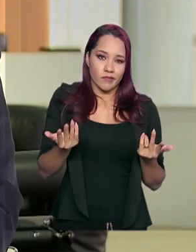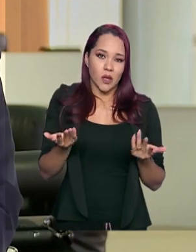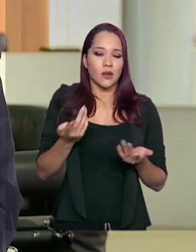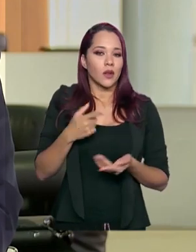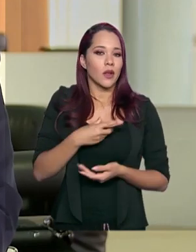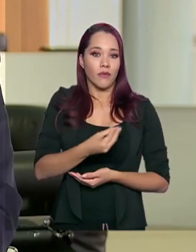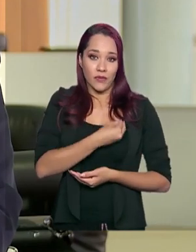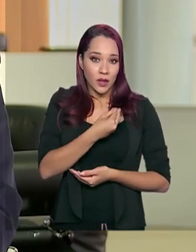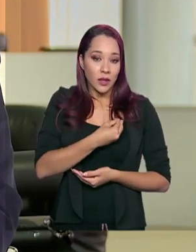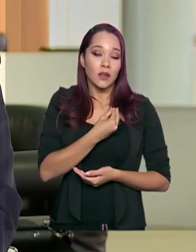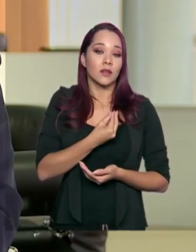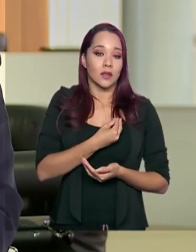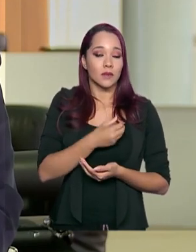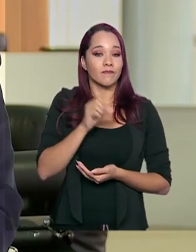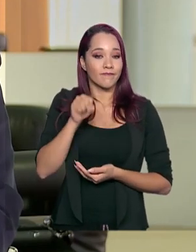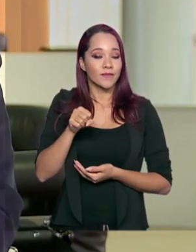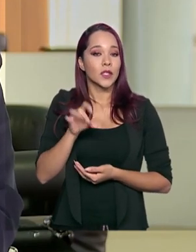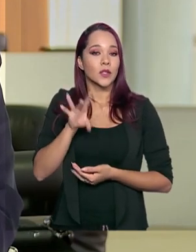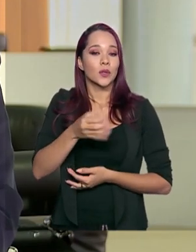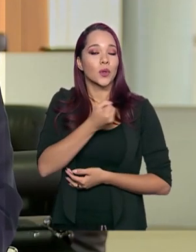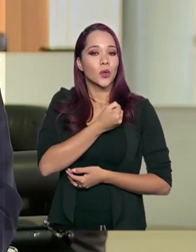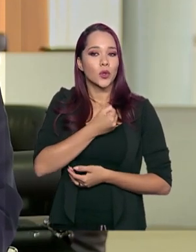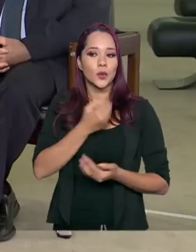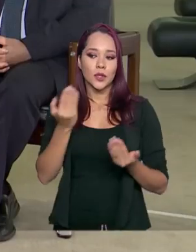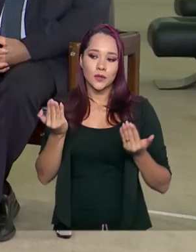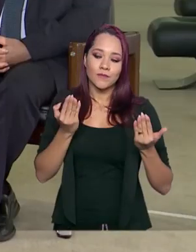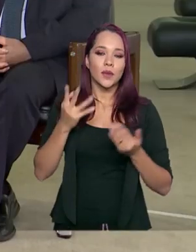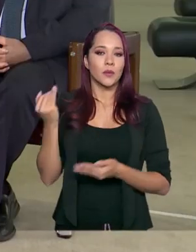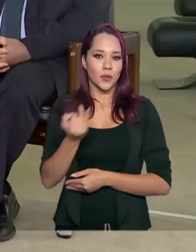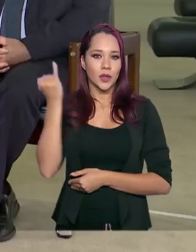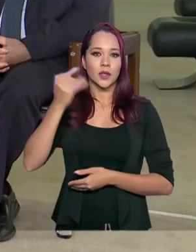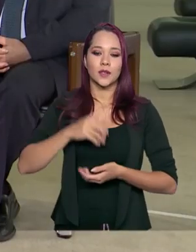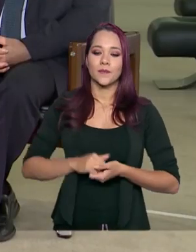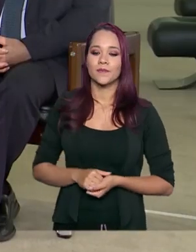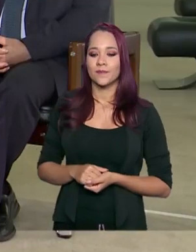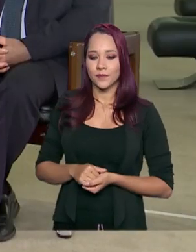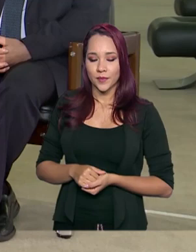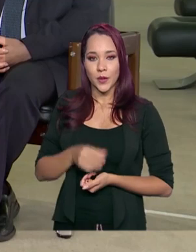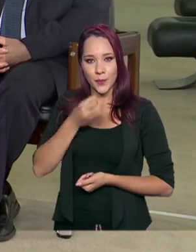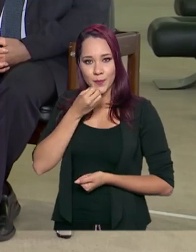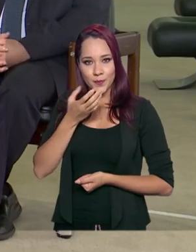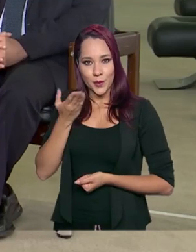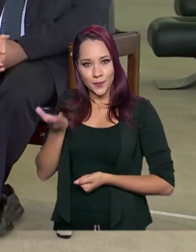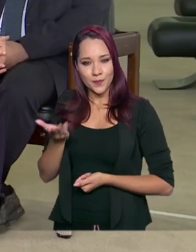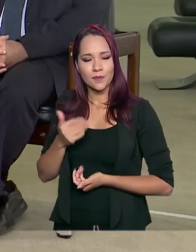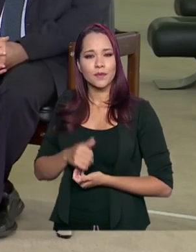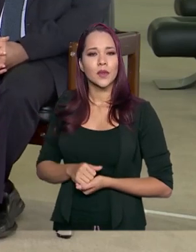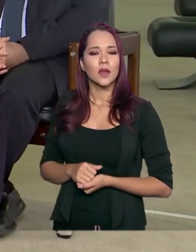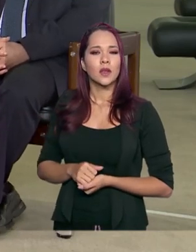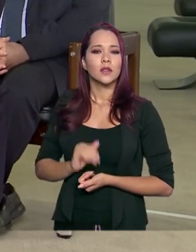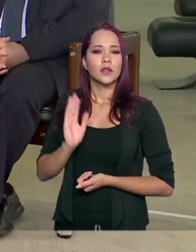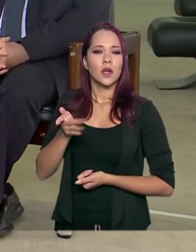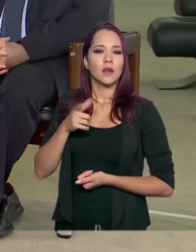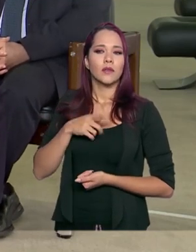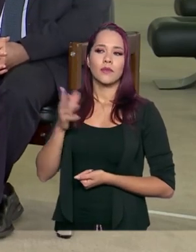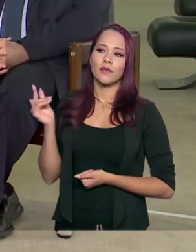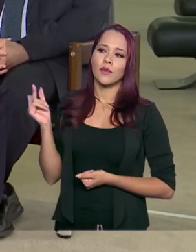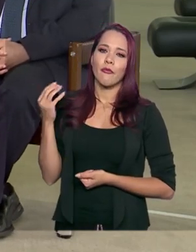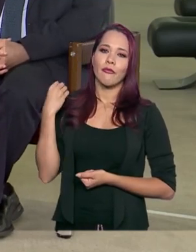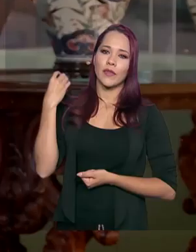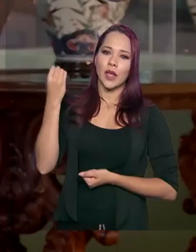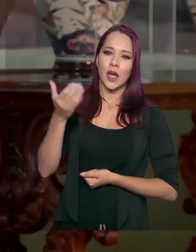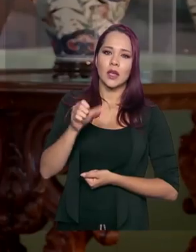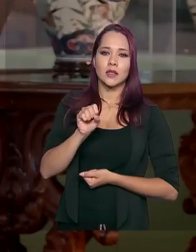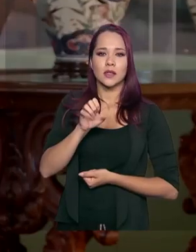são vidas, mas é um número que a gente considera relevante. Bom, secretário, recentemente foi feita uma viagem da